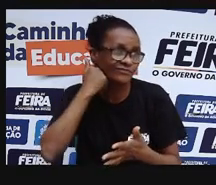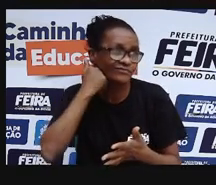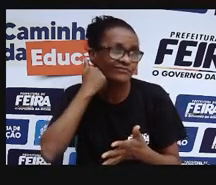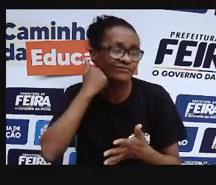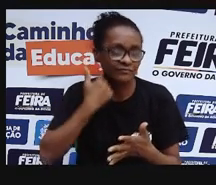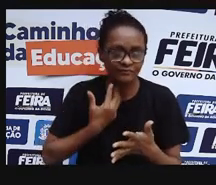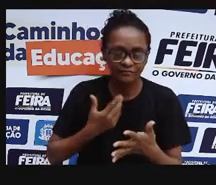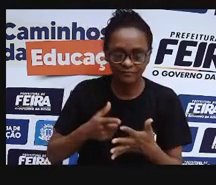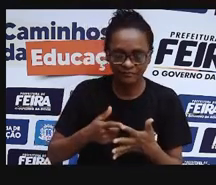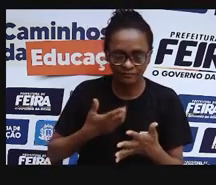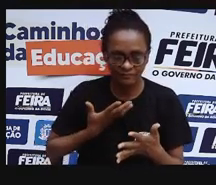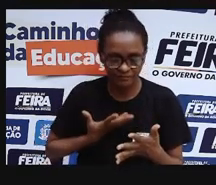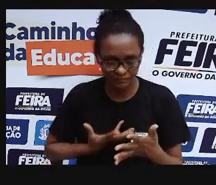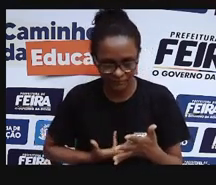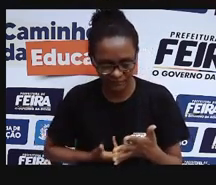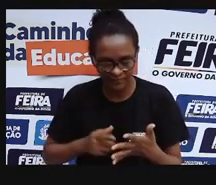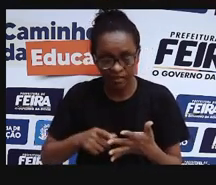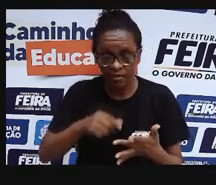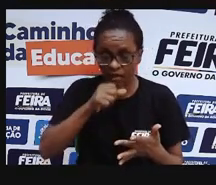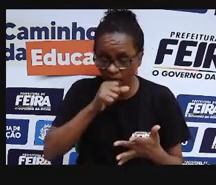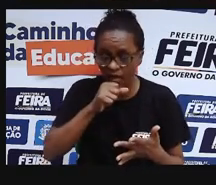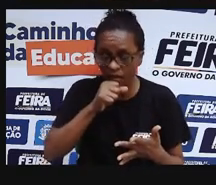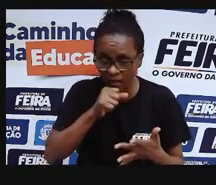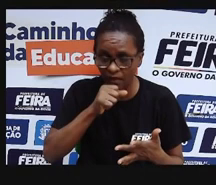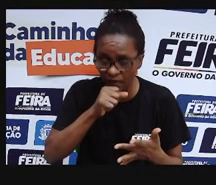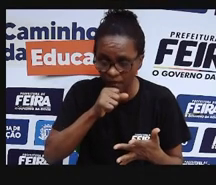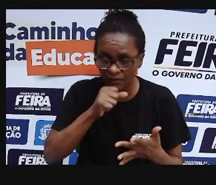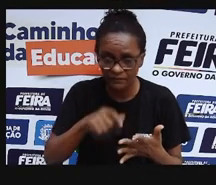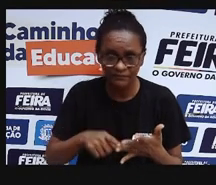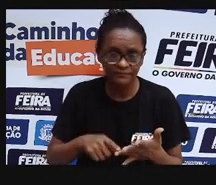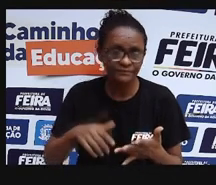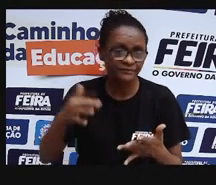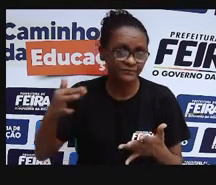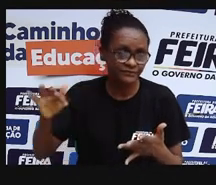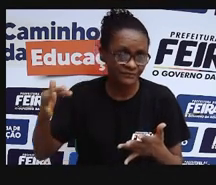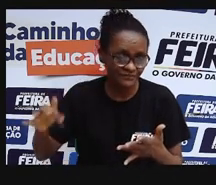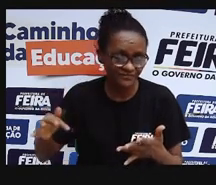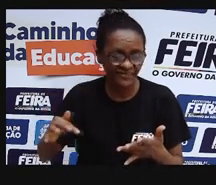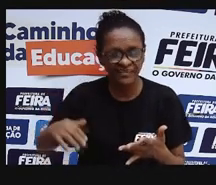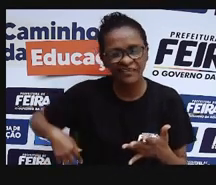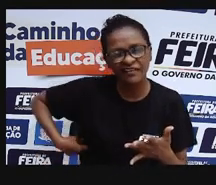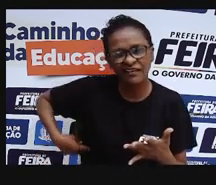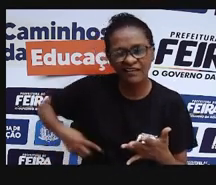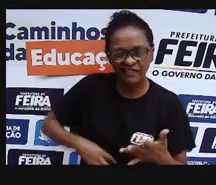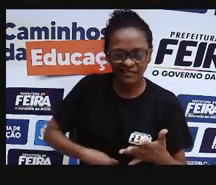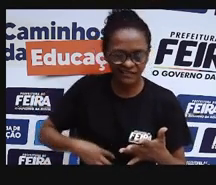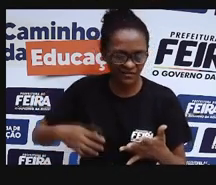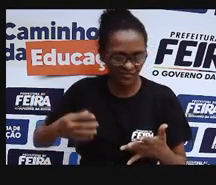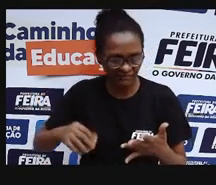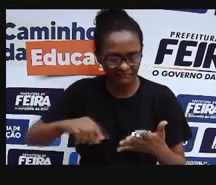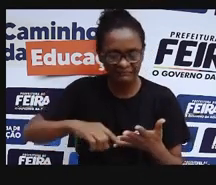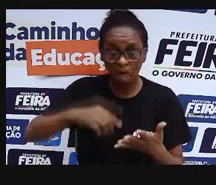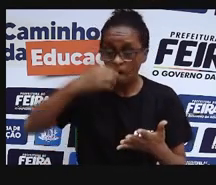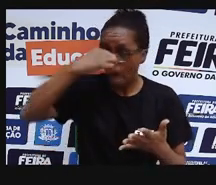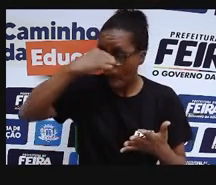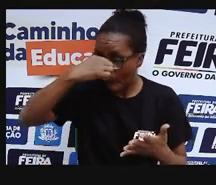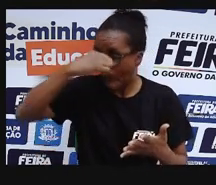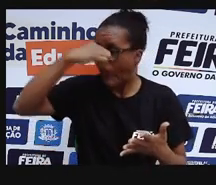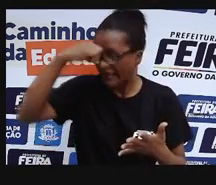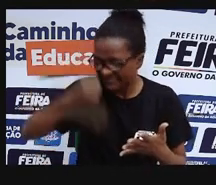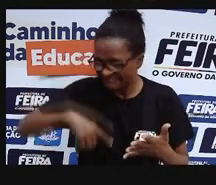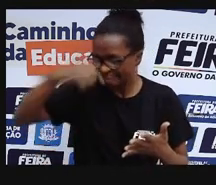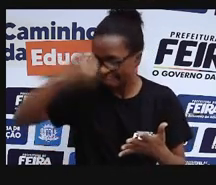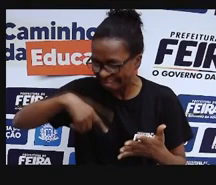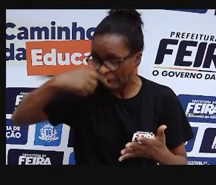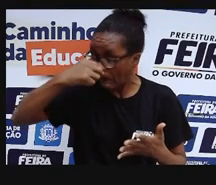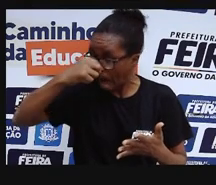cansaço, tosse seca, algumas pessoas têm dores, desconfortos, congestão nasal. O que é isso pra congestão